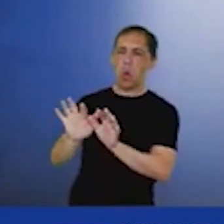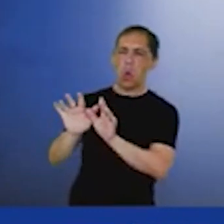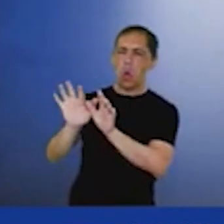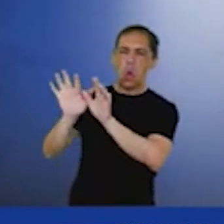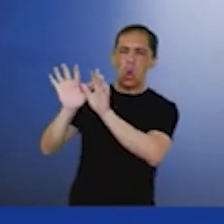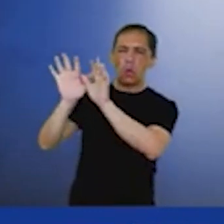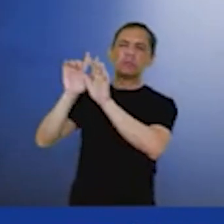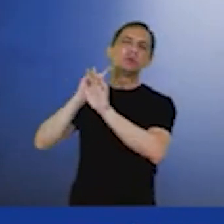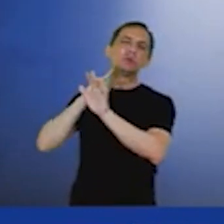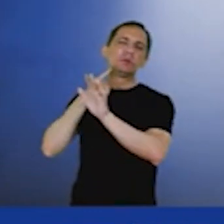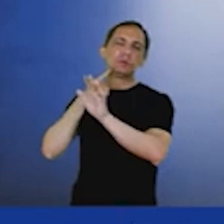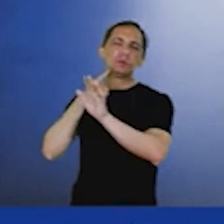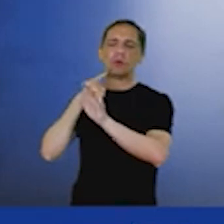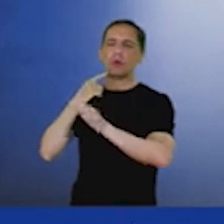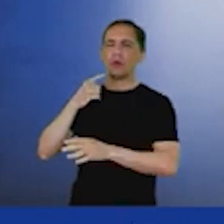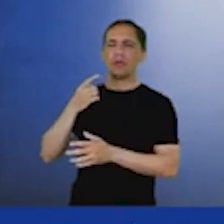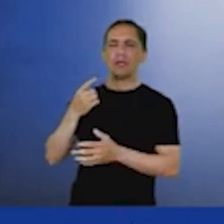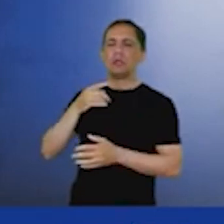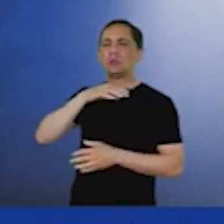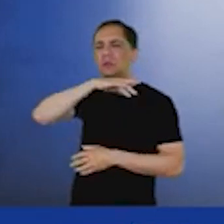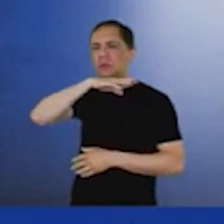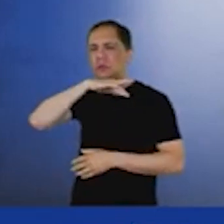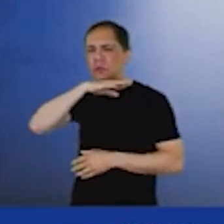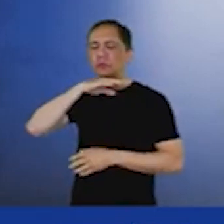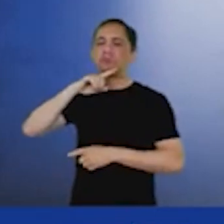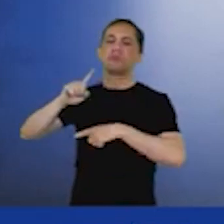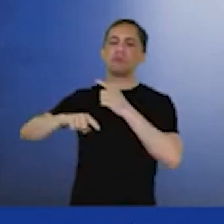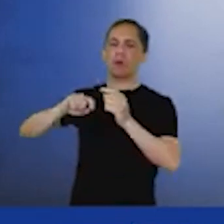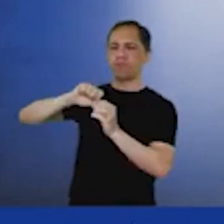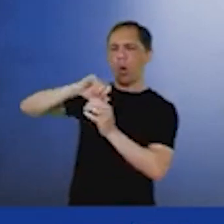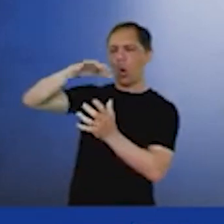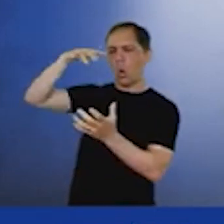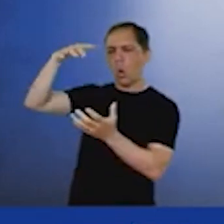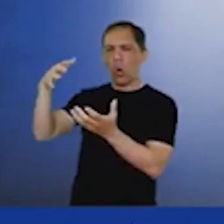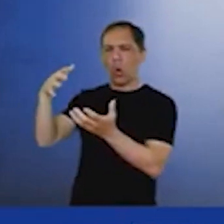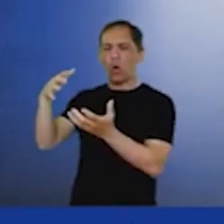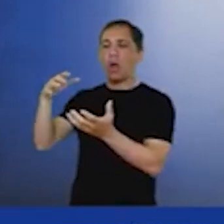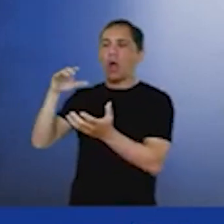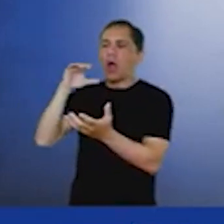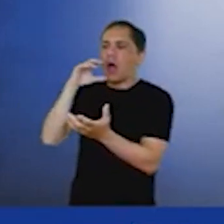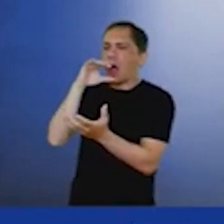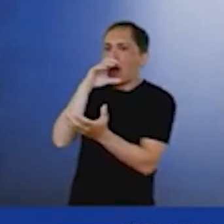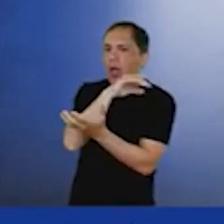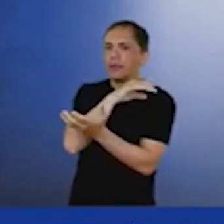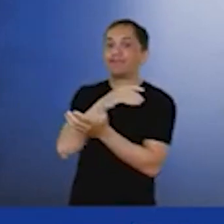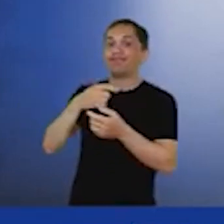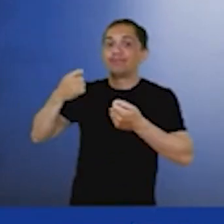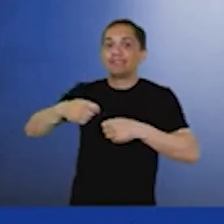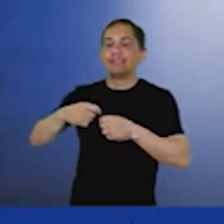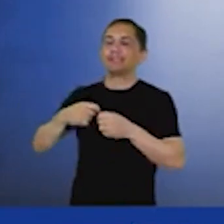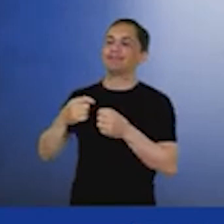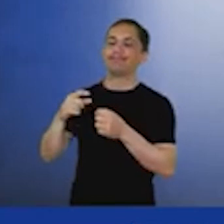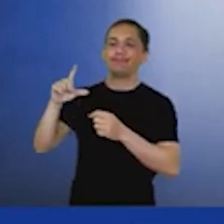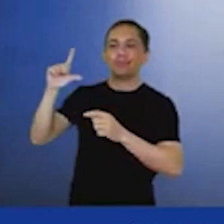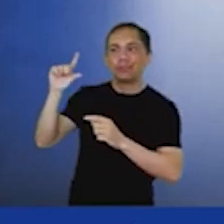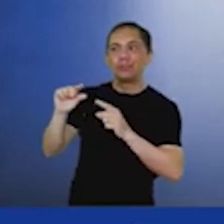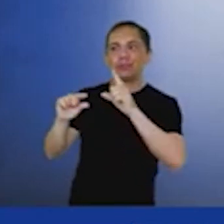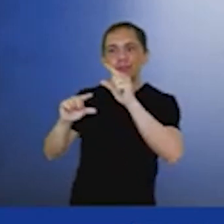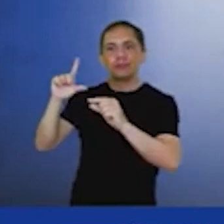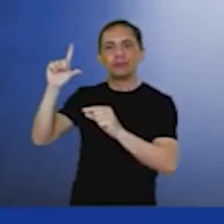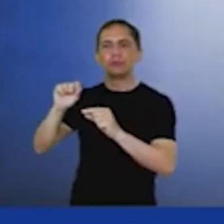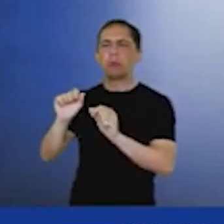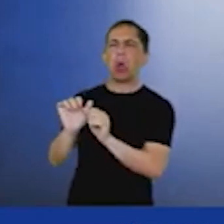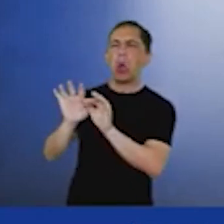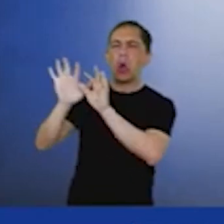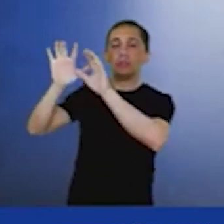carbono equivalente para a atmosfera, que gera o aquecimento global. E então é mandatório a gente reduzir essas emissões para garantir a